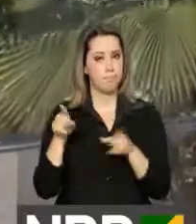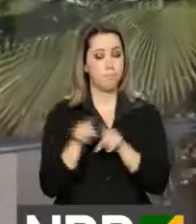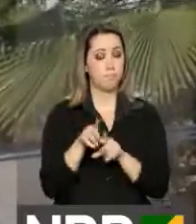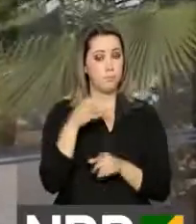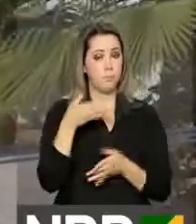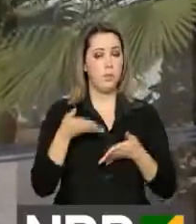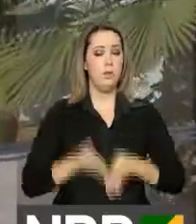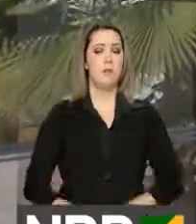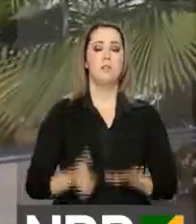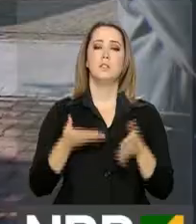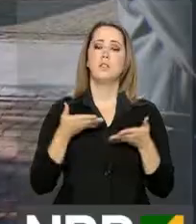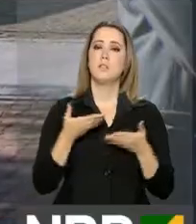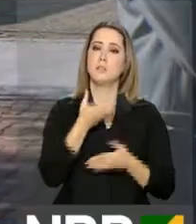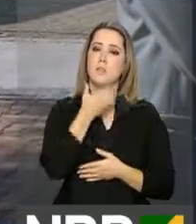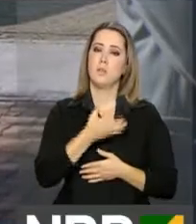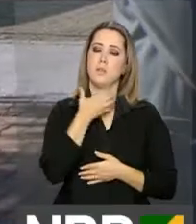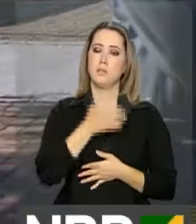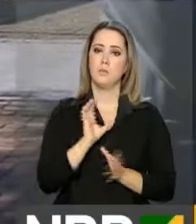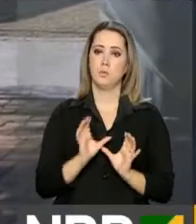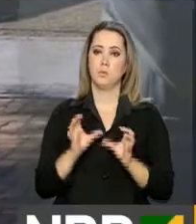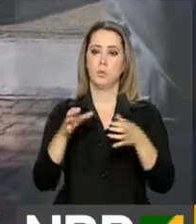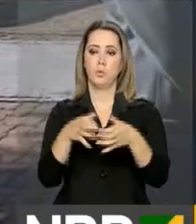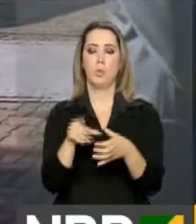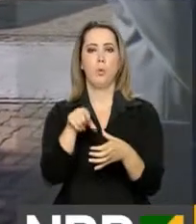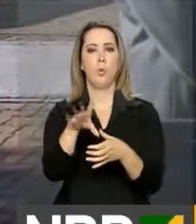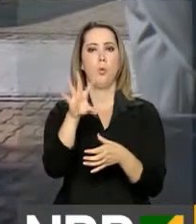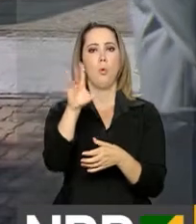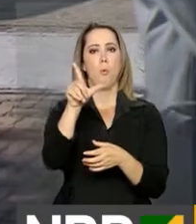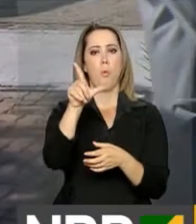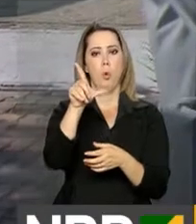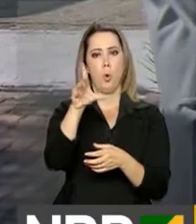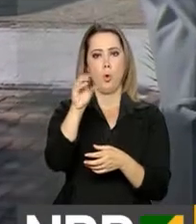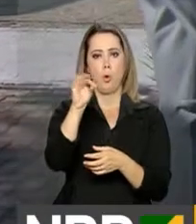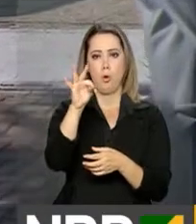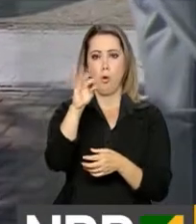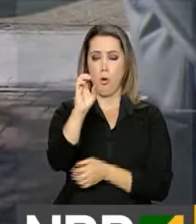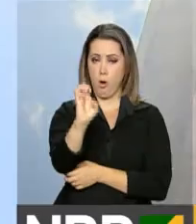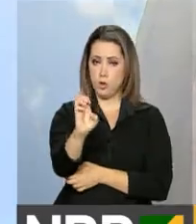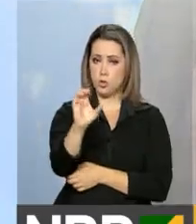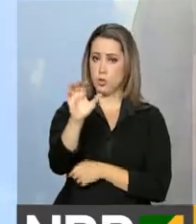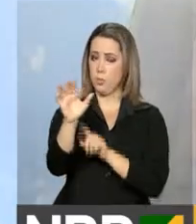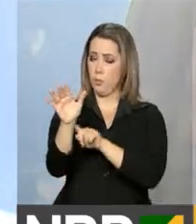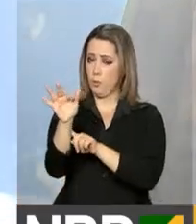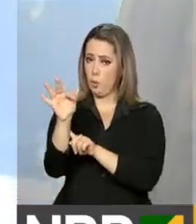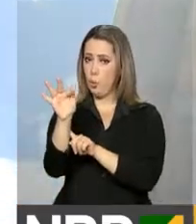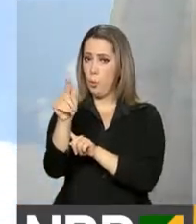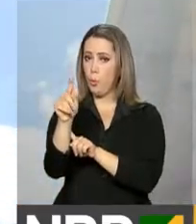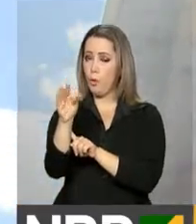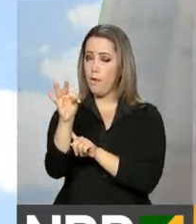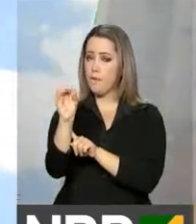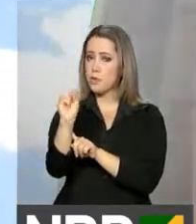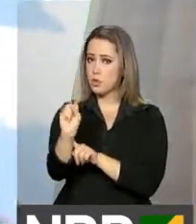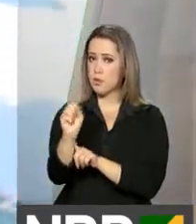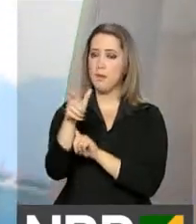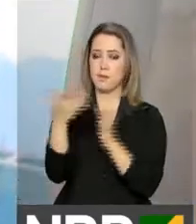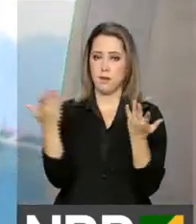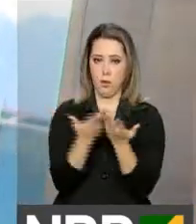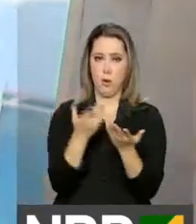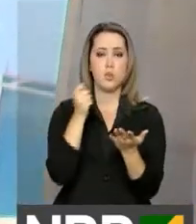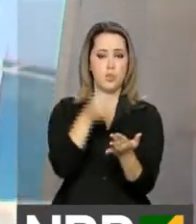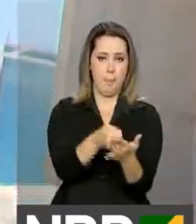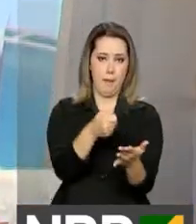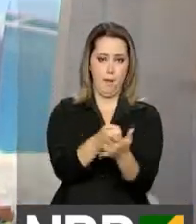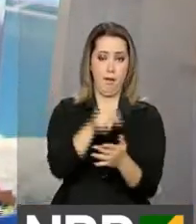faz parte do último lote das contas inativas do FGTS, que teve o início do pagamento antecipado pela